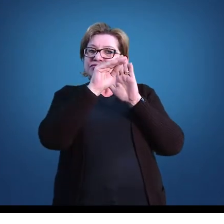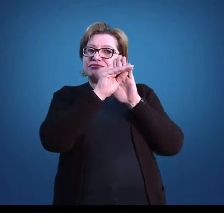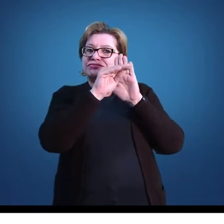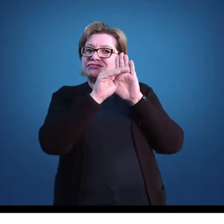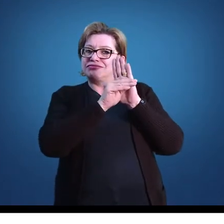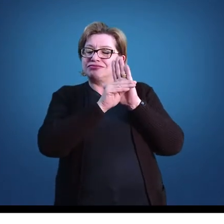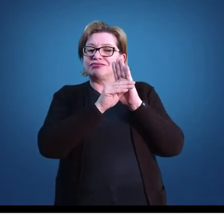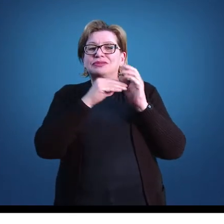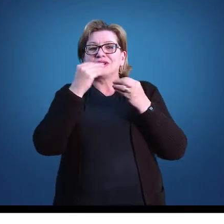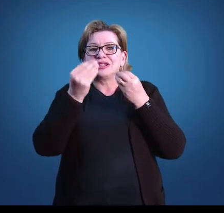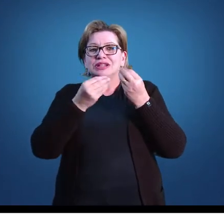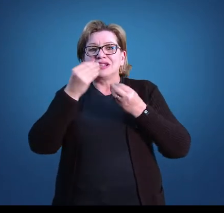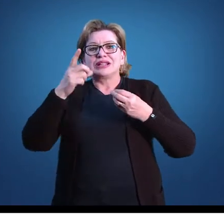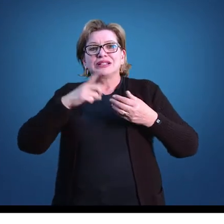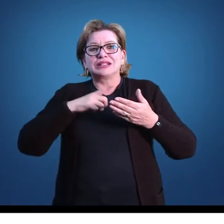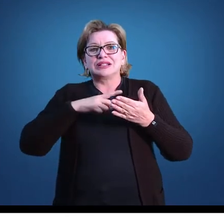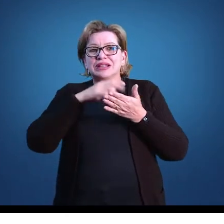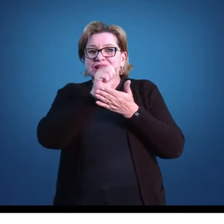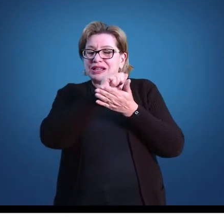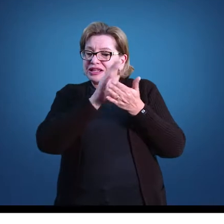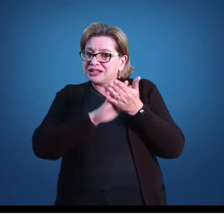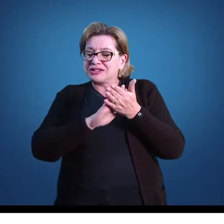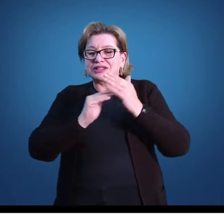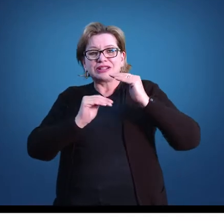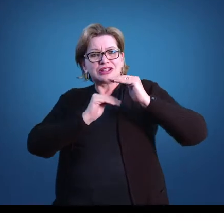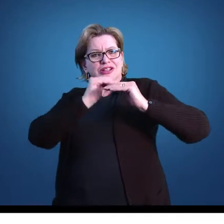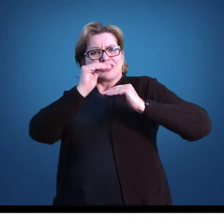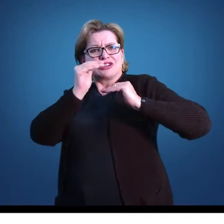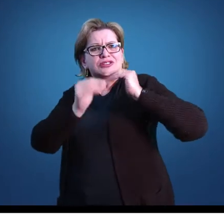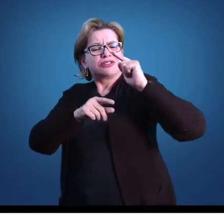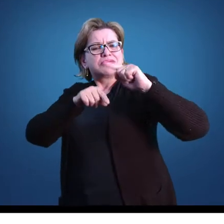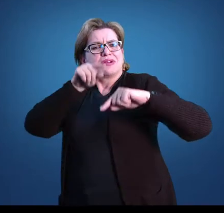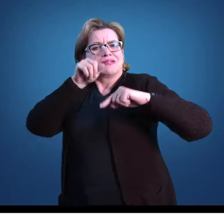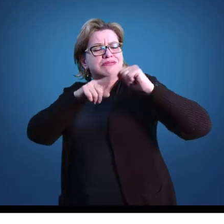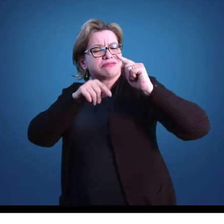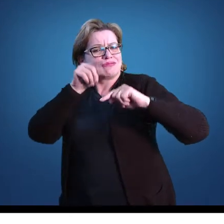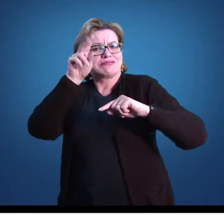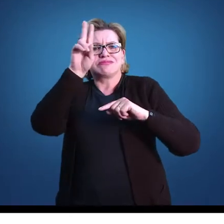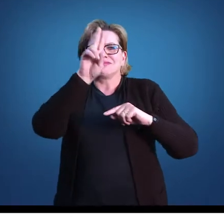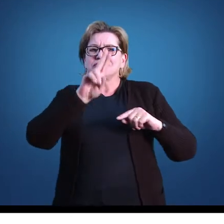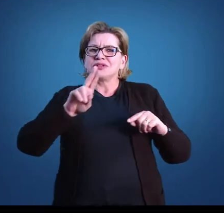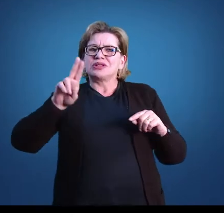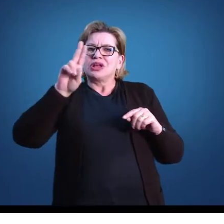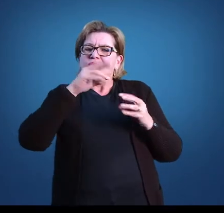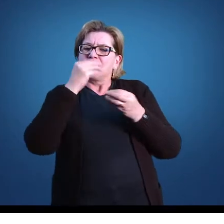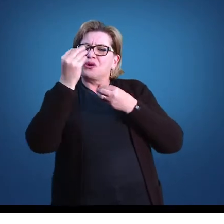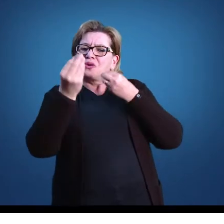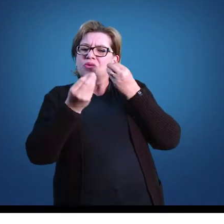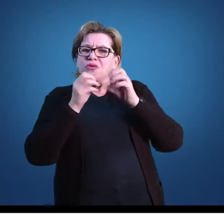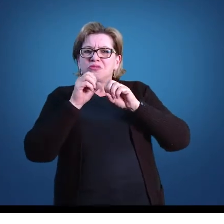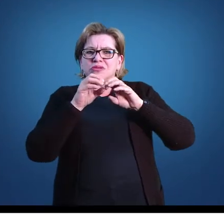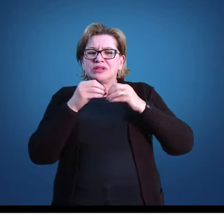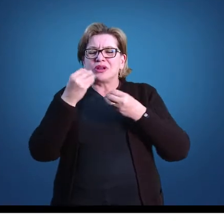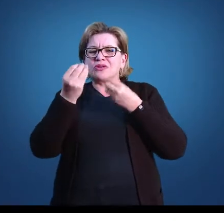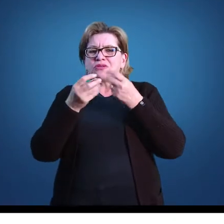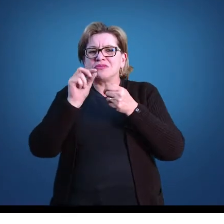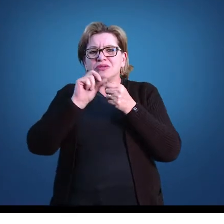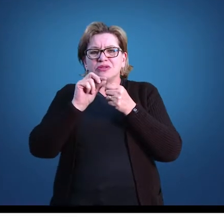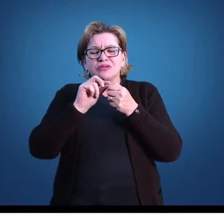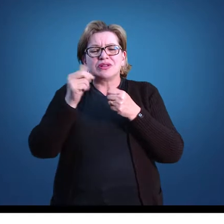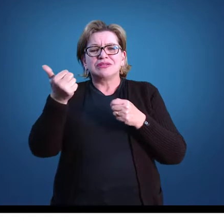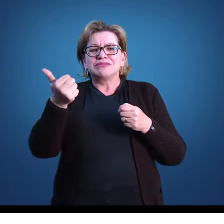colocar as atividades a serem desenvolvidas, os recursos que a gente vai utilizar, a maneira como se avalia os alunos.